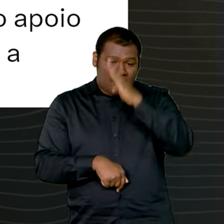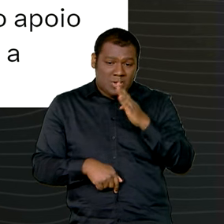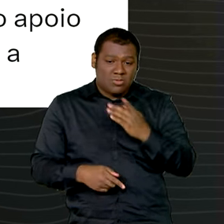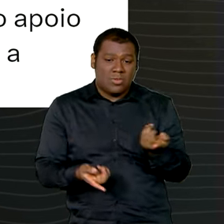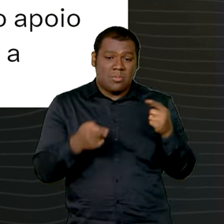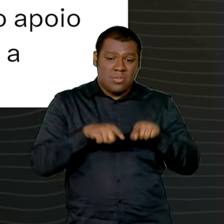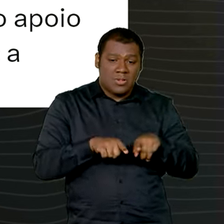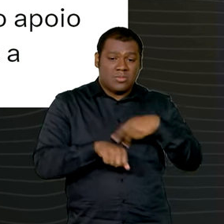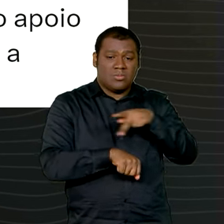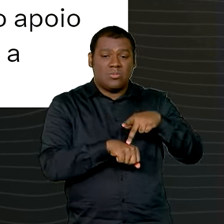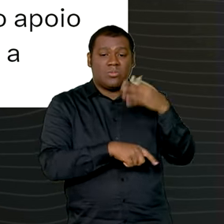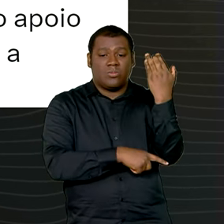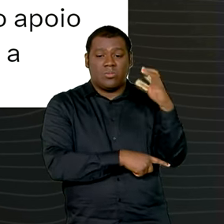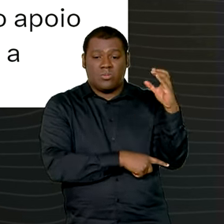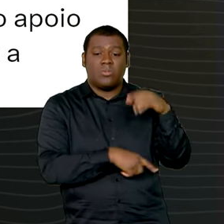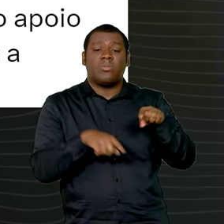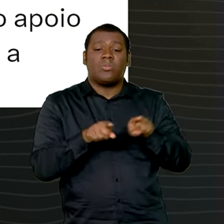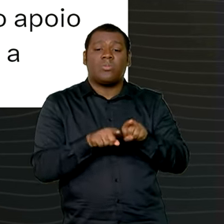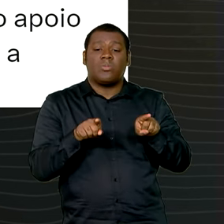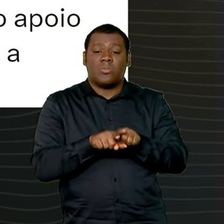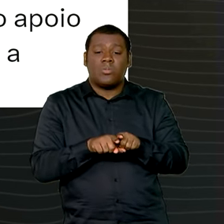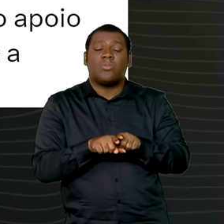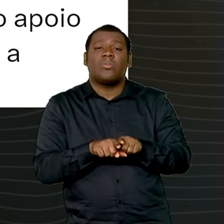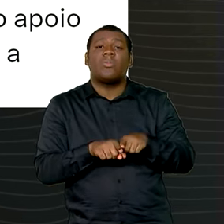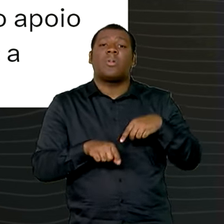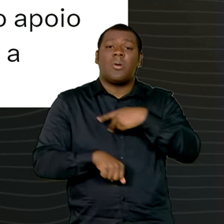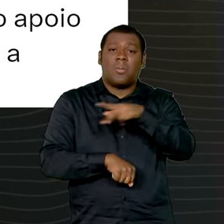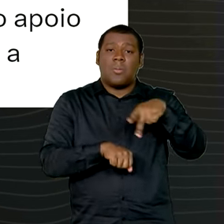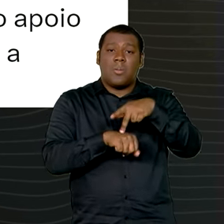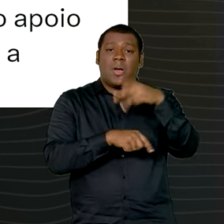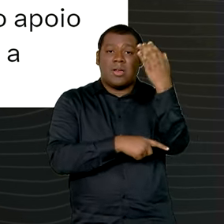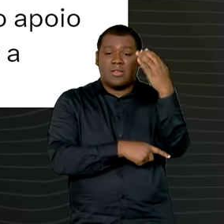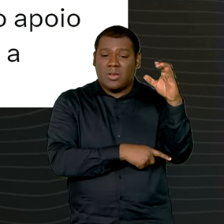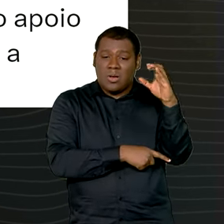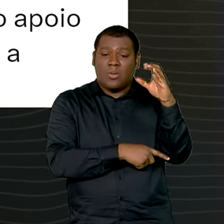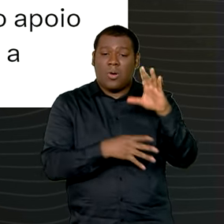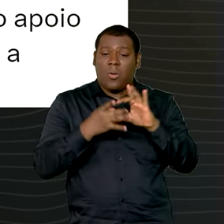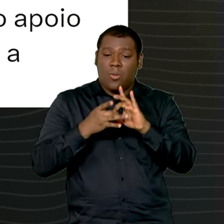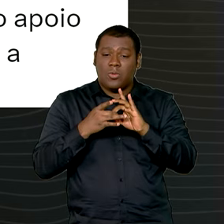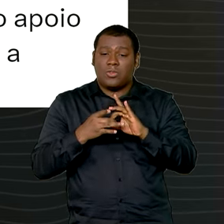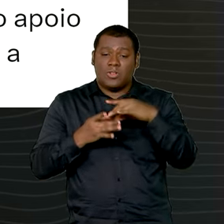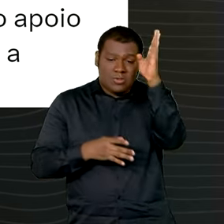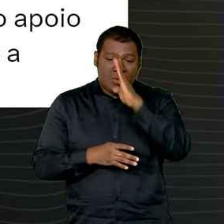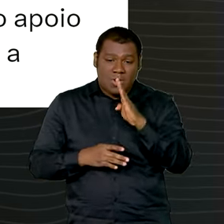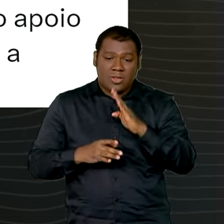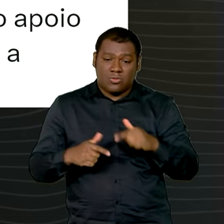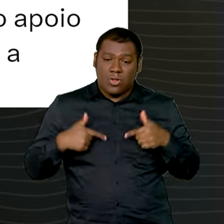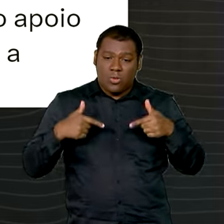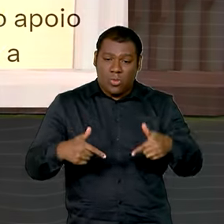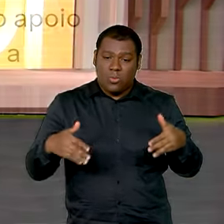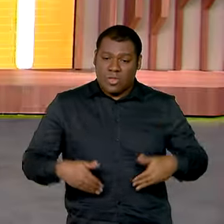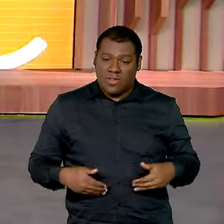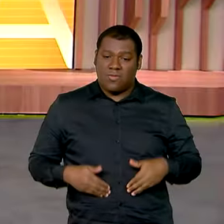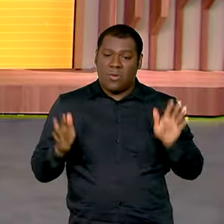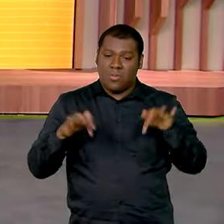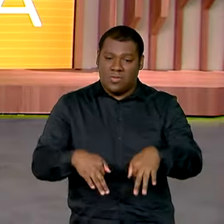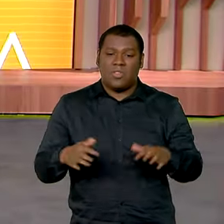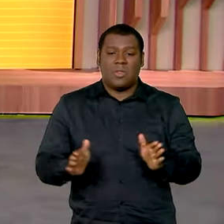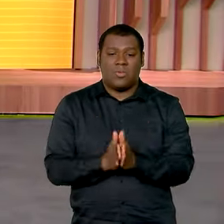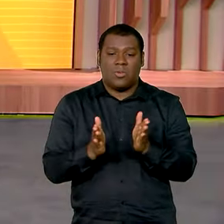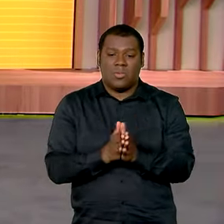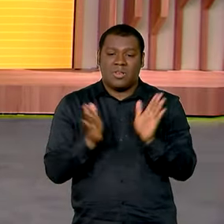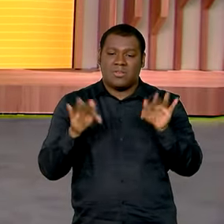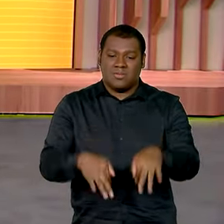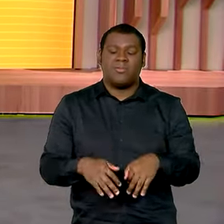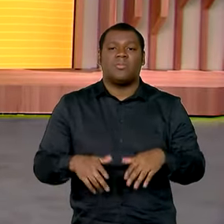e firmar o apoio da Colômbia com a aliança global de combate à fome e à pobreza Brasil